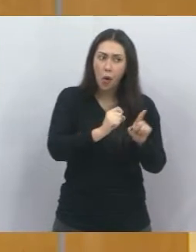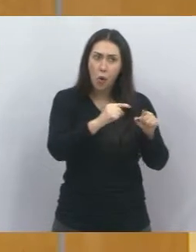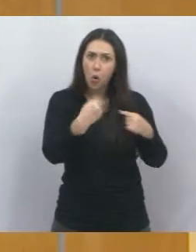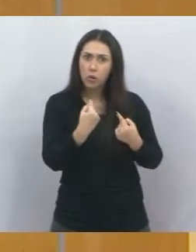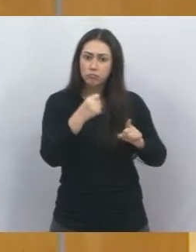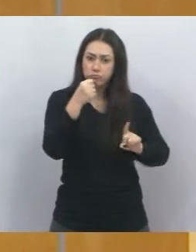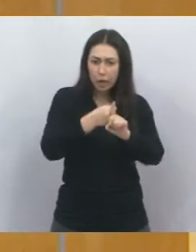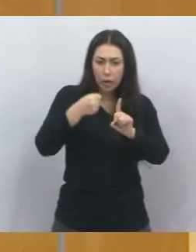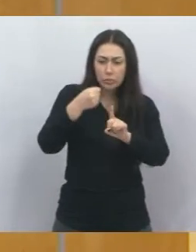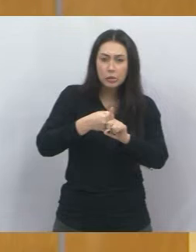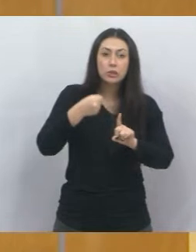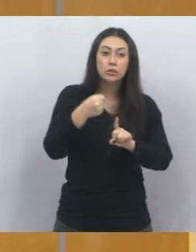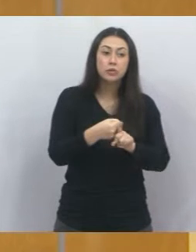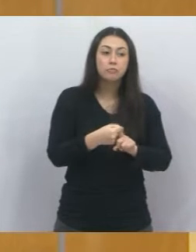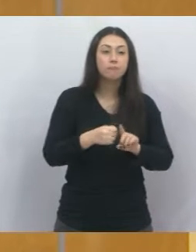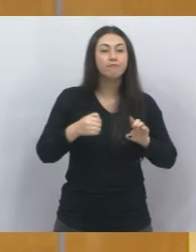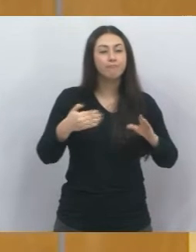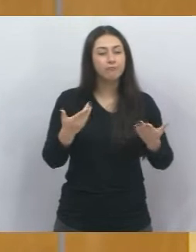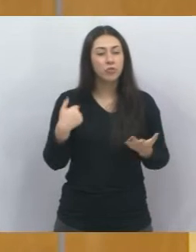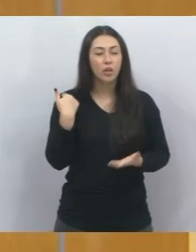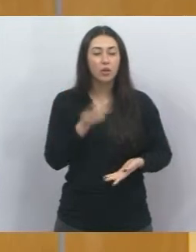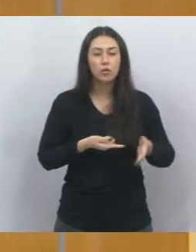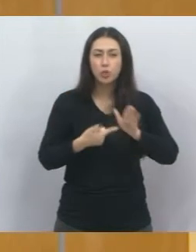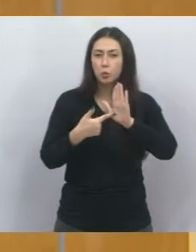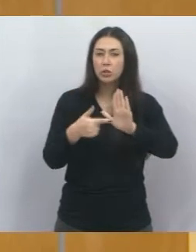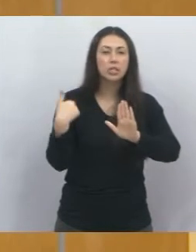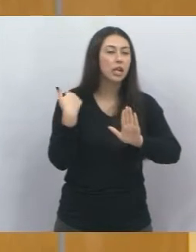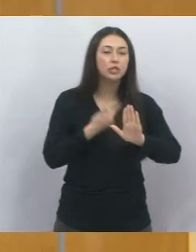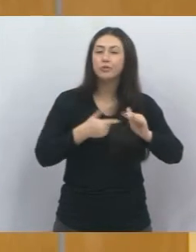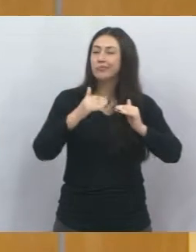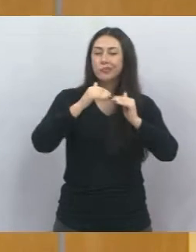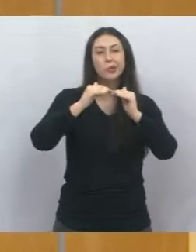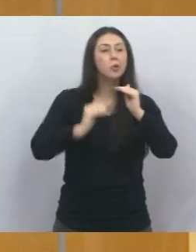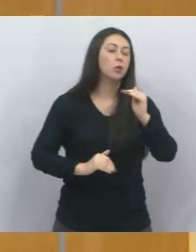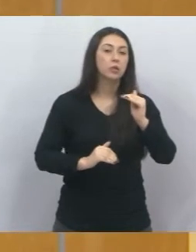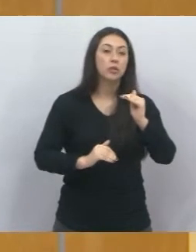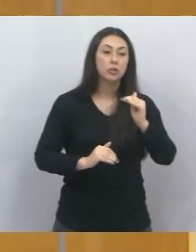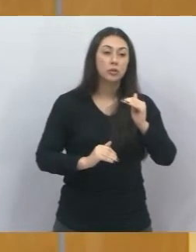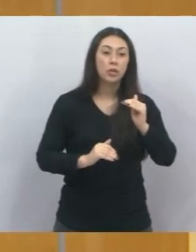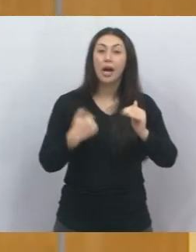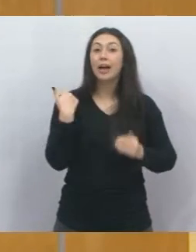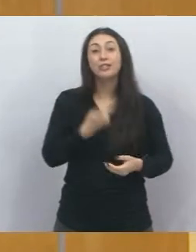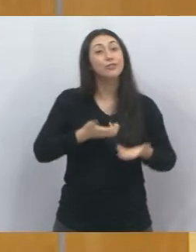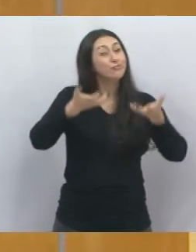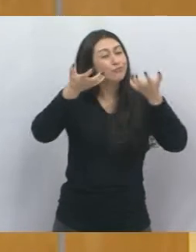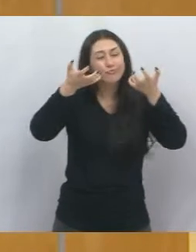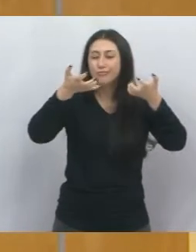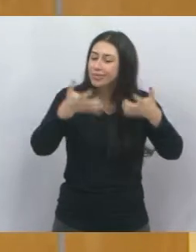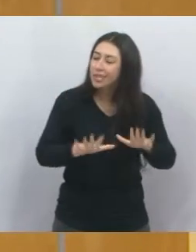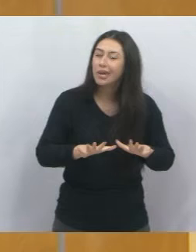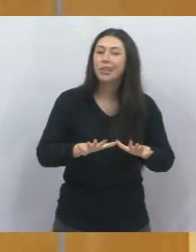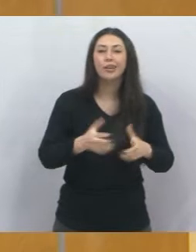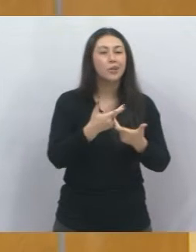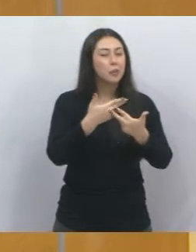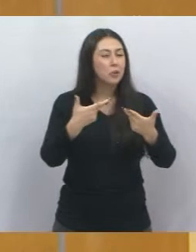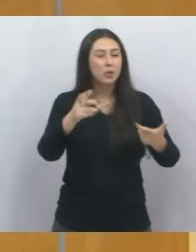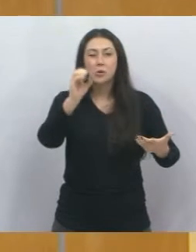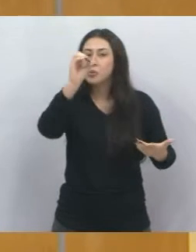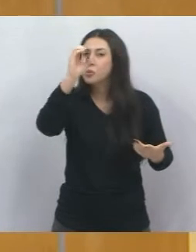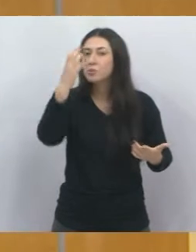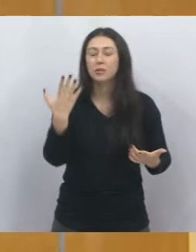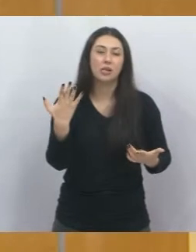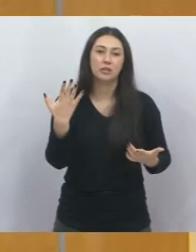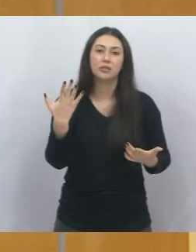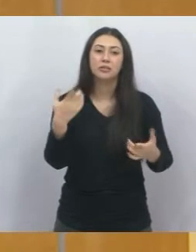Então, a gente faz o repúdio também dessas cenas lamentáveis. É o que a gente não quer que aconteça lá fora também